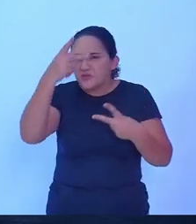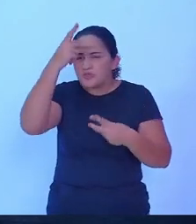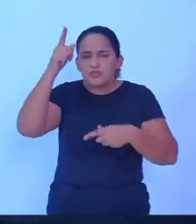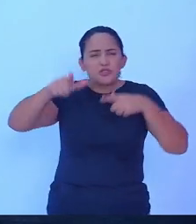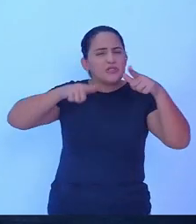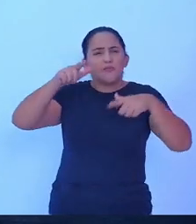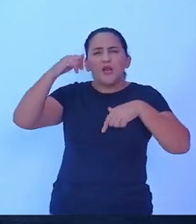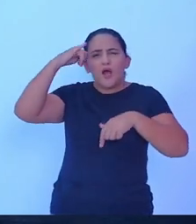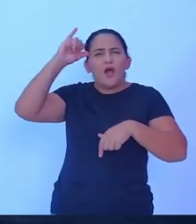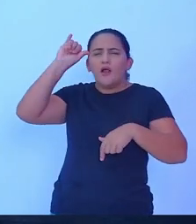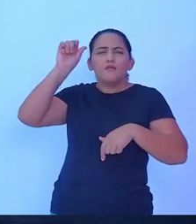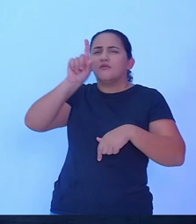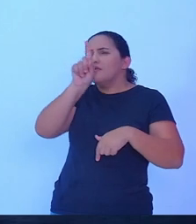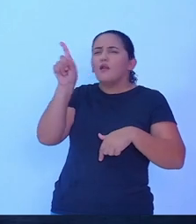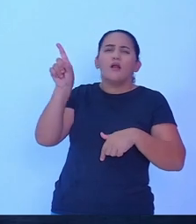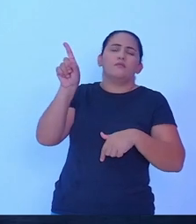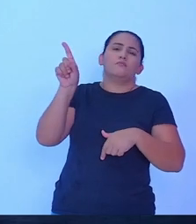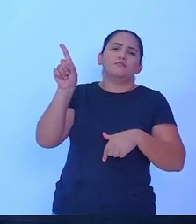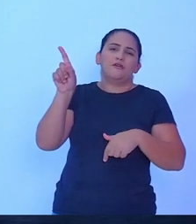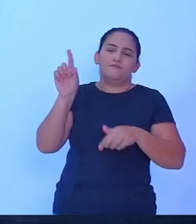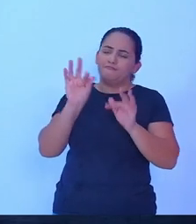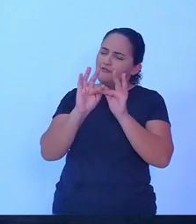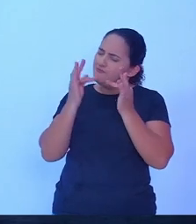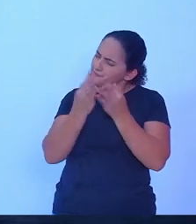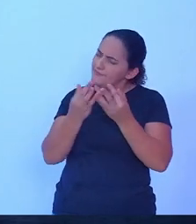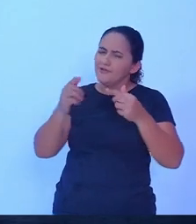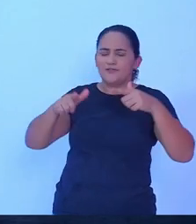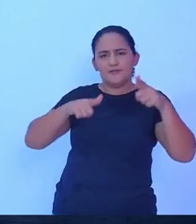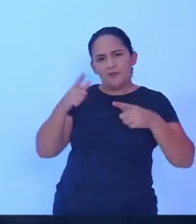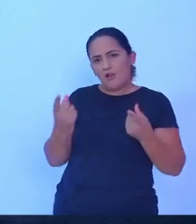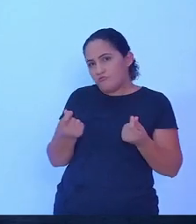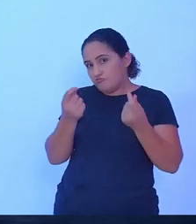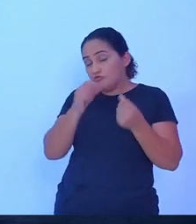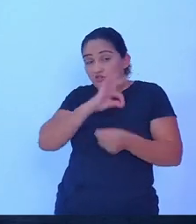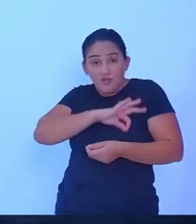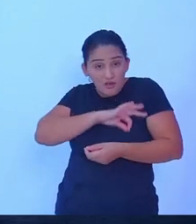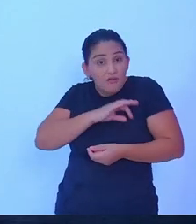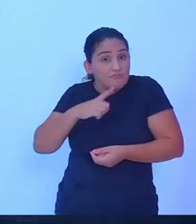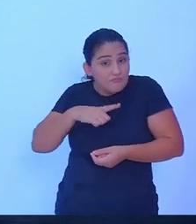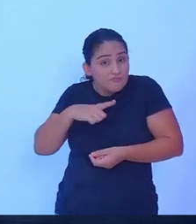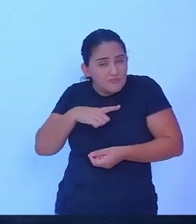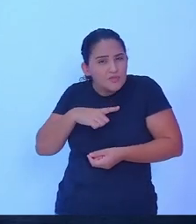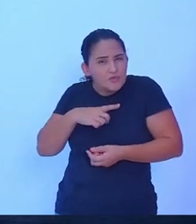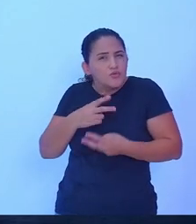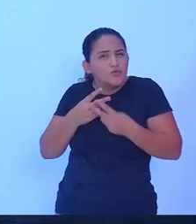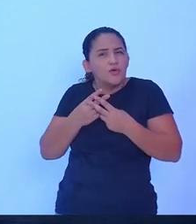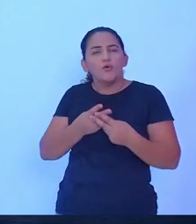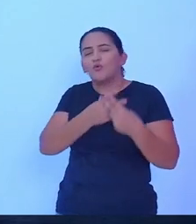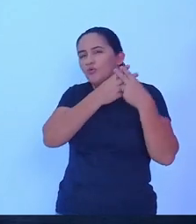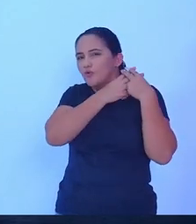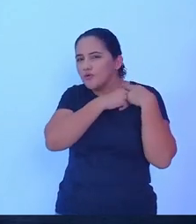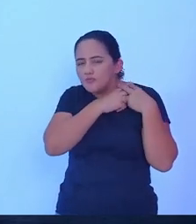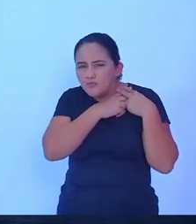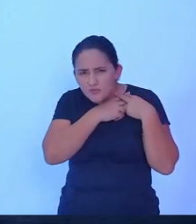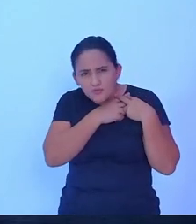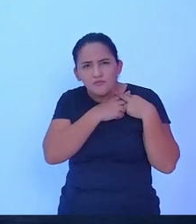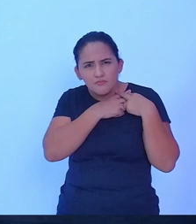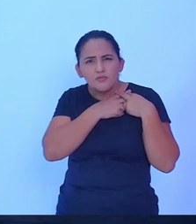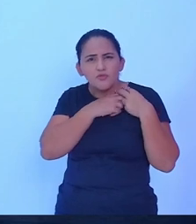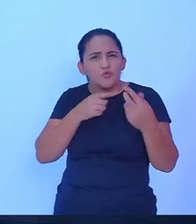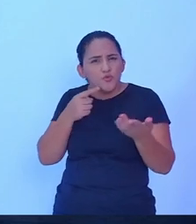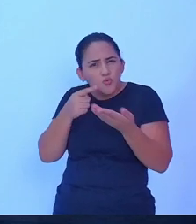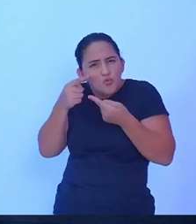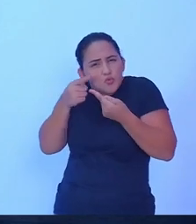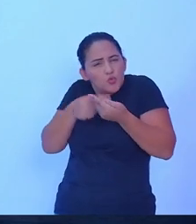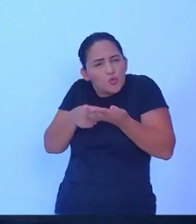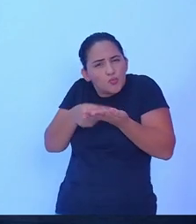oportunidade para várias e várias famílias. Então, o nosso compromisso do Rafael Godói, do Tiago Moreira é trazer